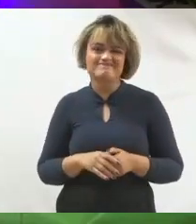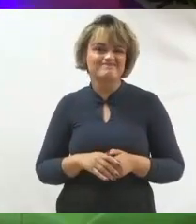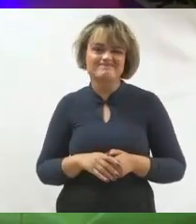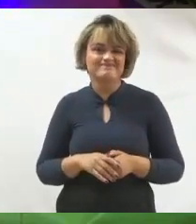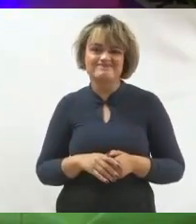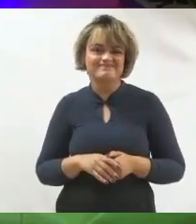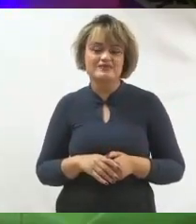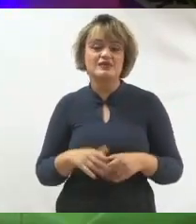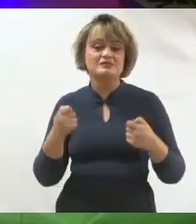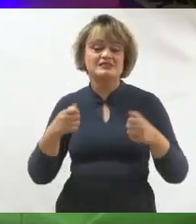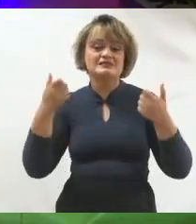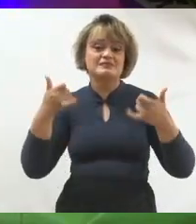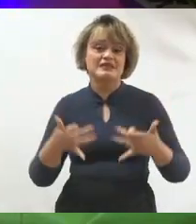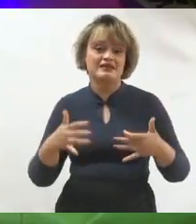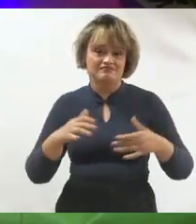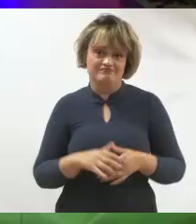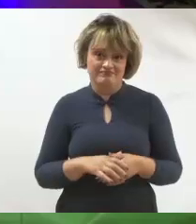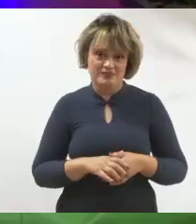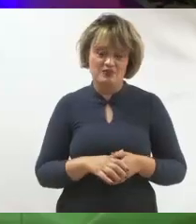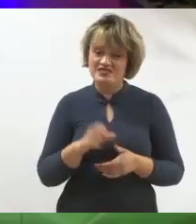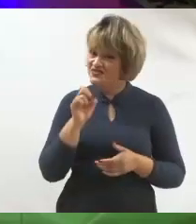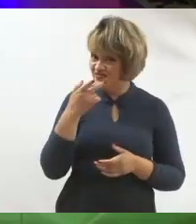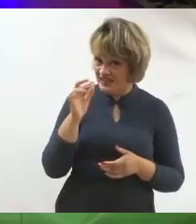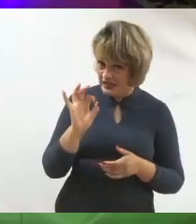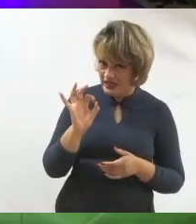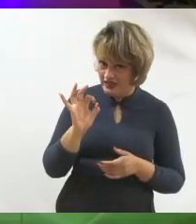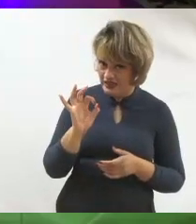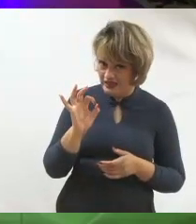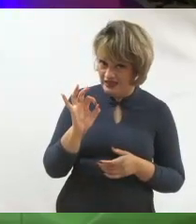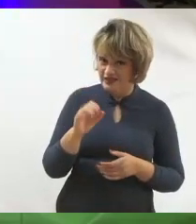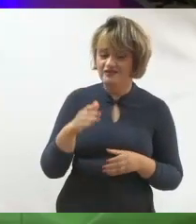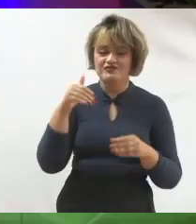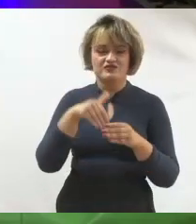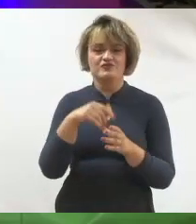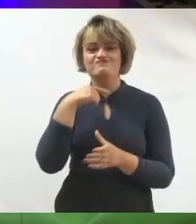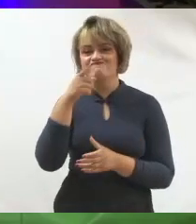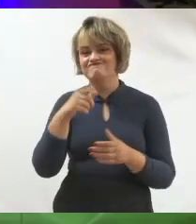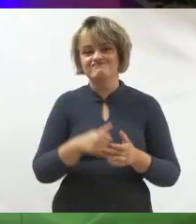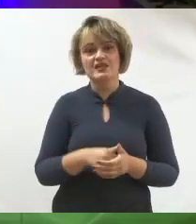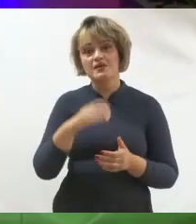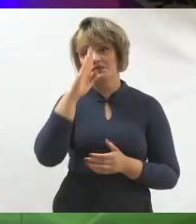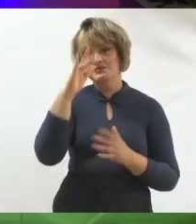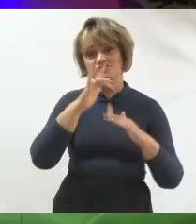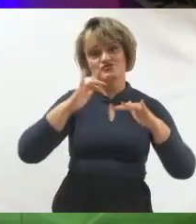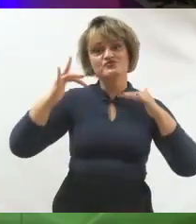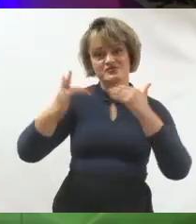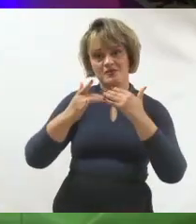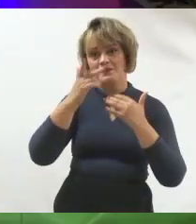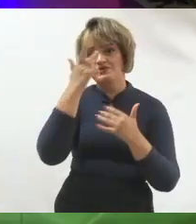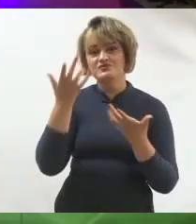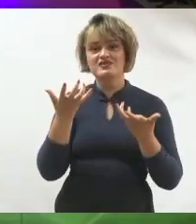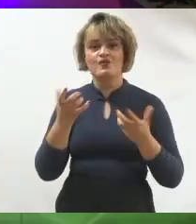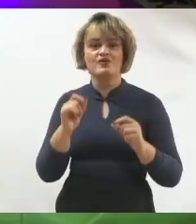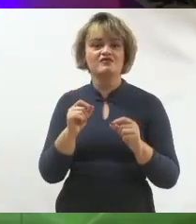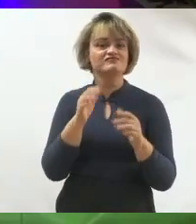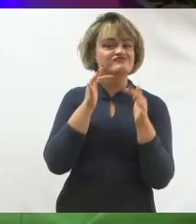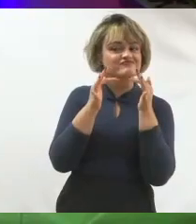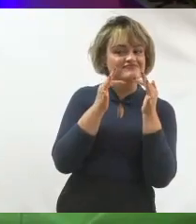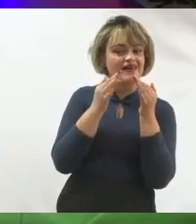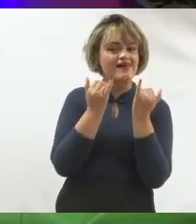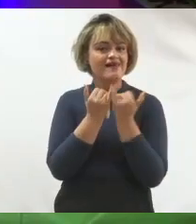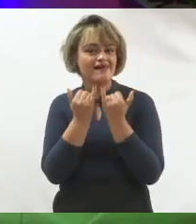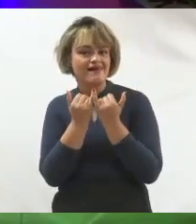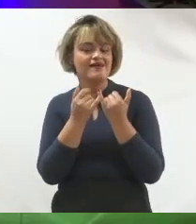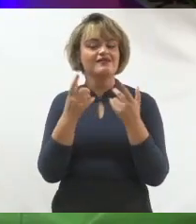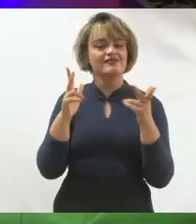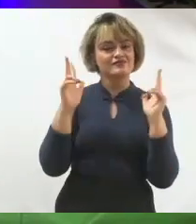isso não vai te trazer voto, principalmente dentro da rede social, em que as pessoas querem o quê? A tal da fofoca, querem